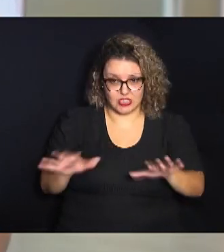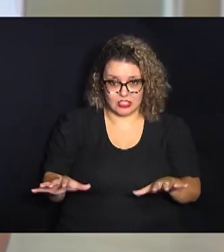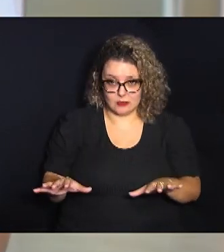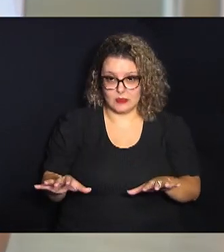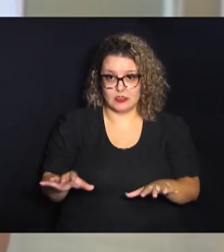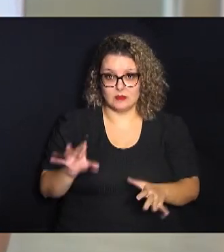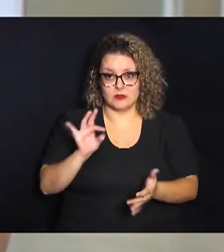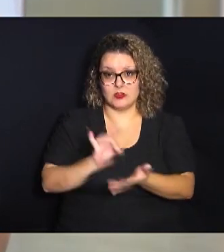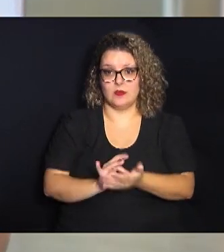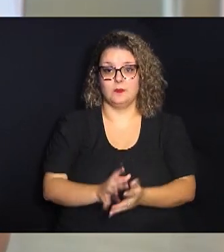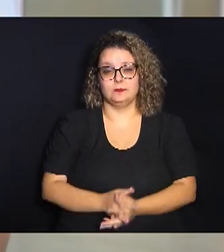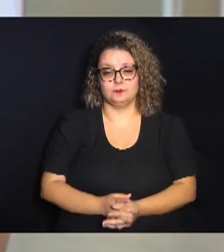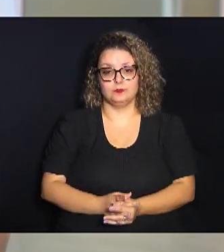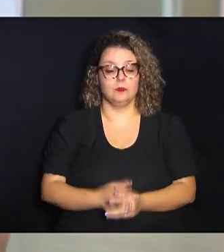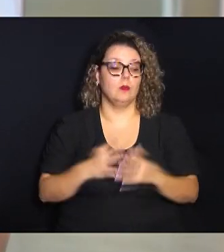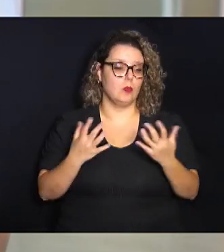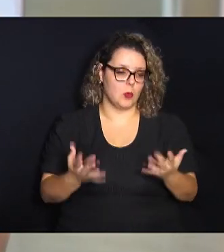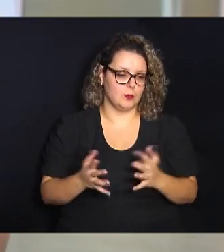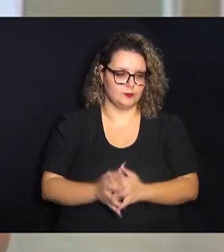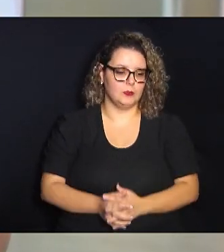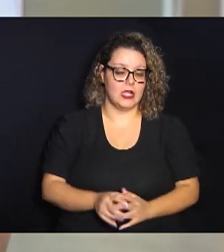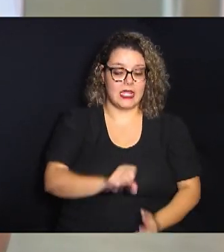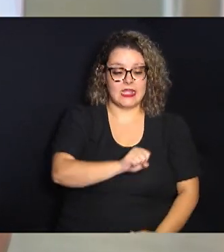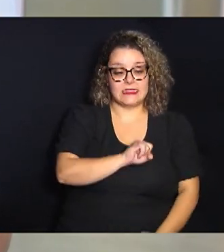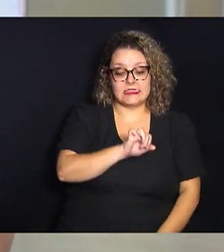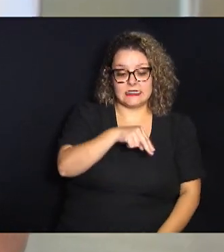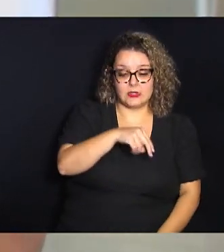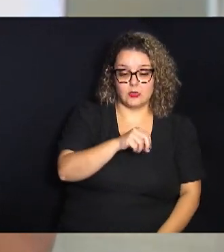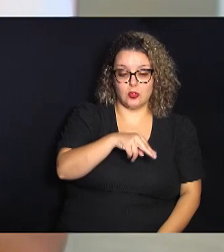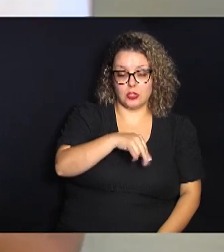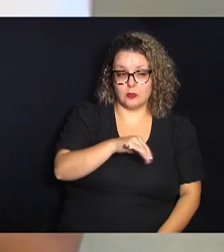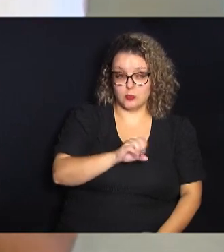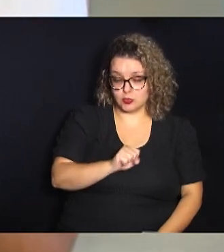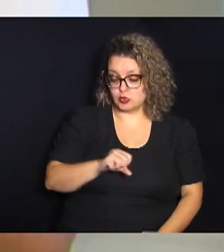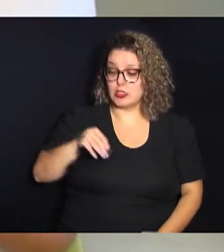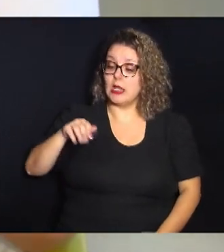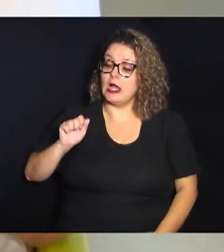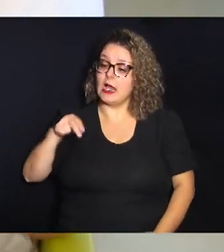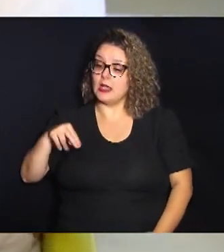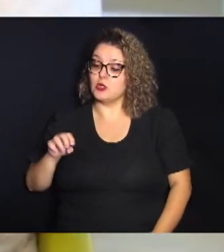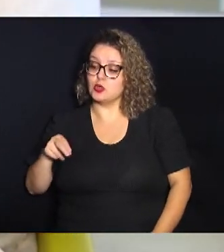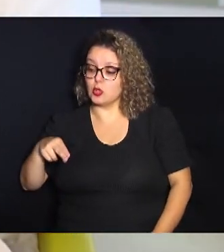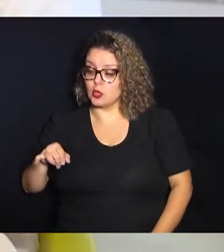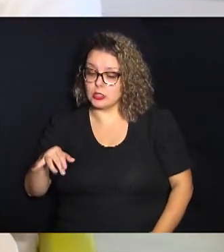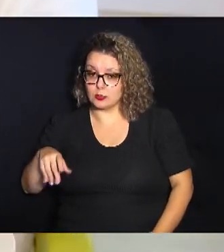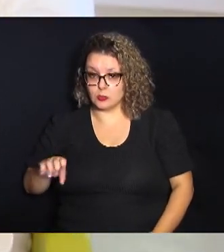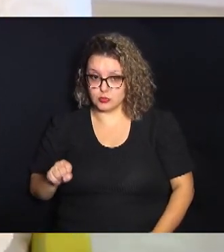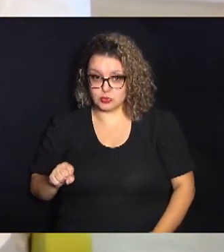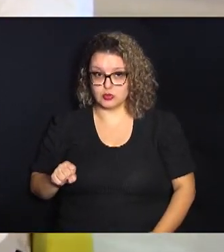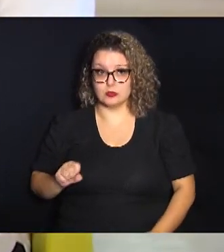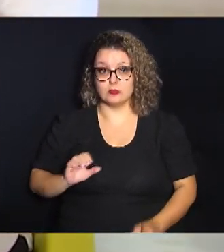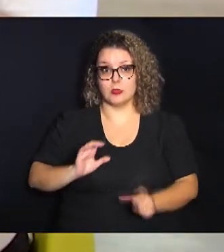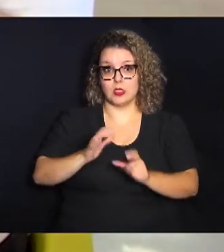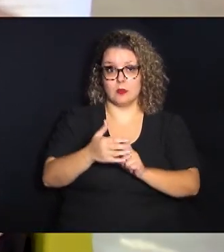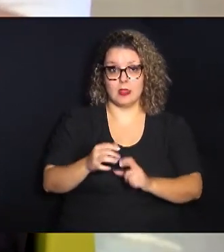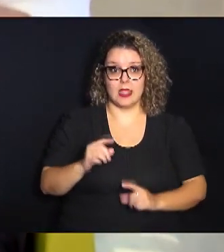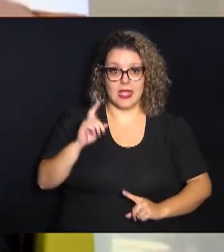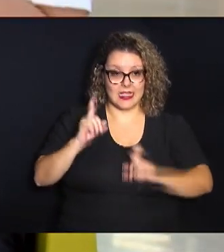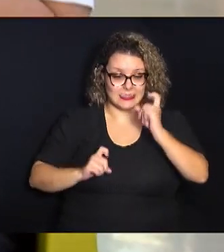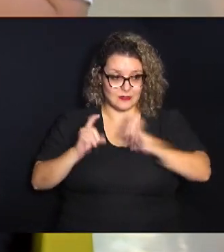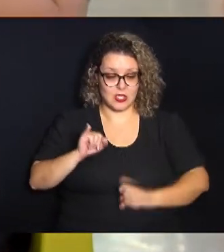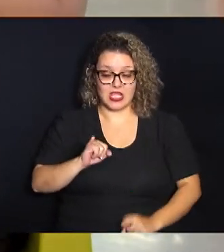gênero mesmo bom vamos lá sinônimos e antônimos essa questão que envolve expressões idiomáticas